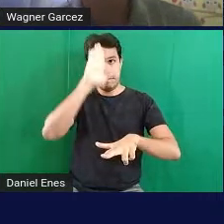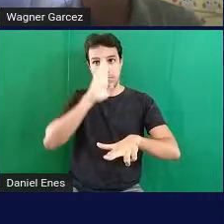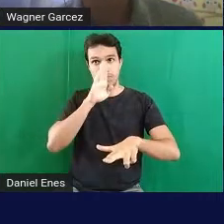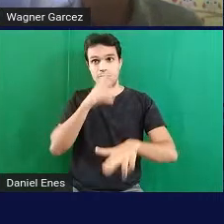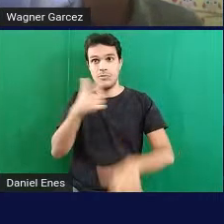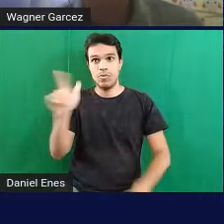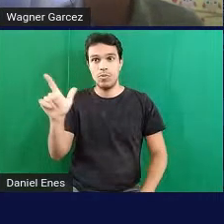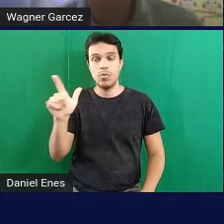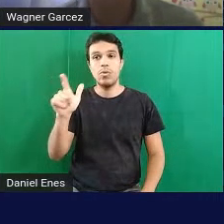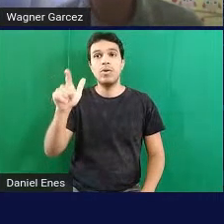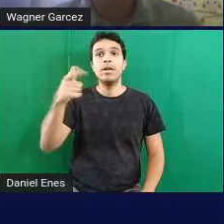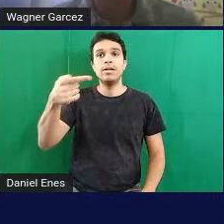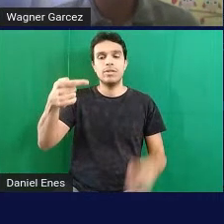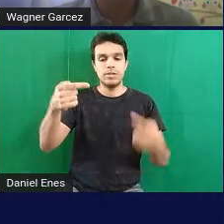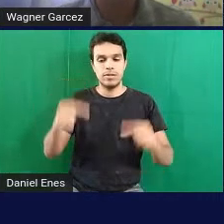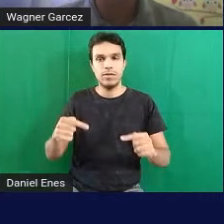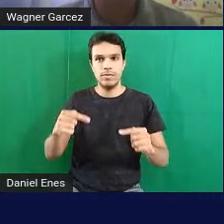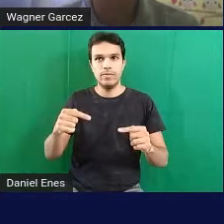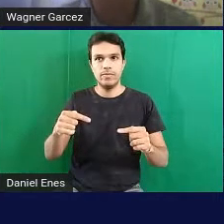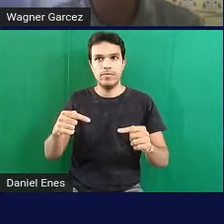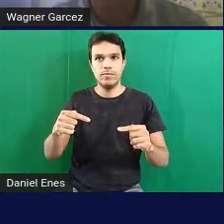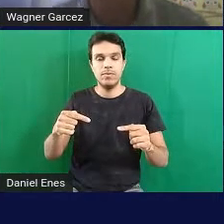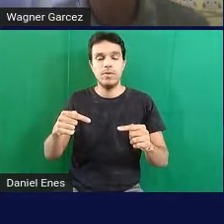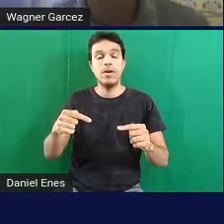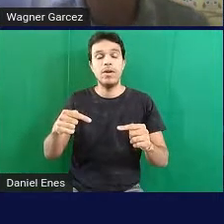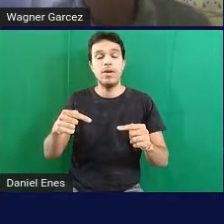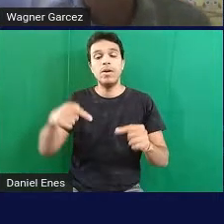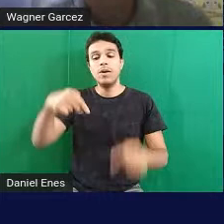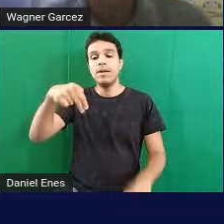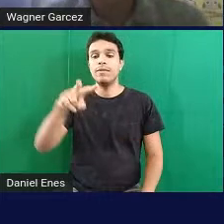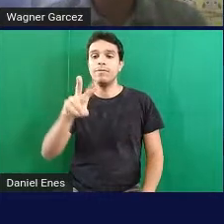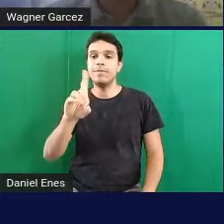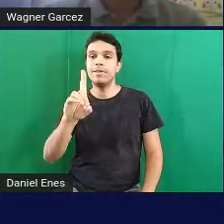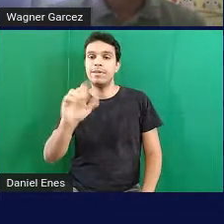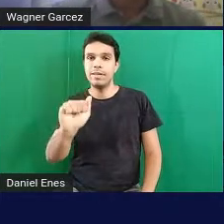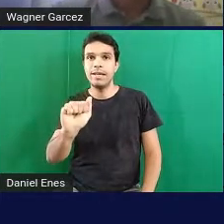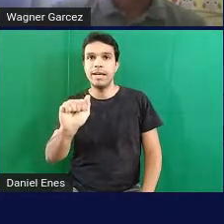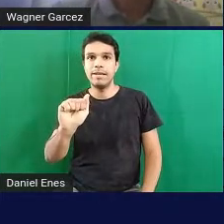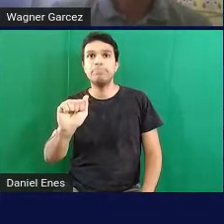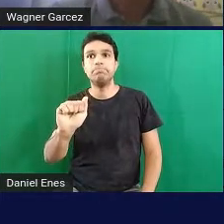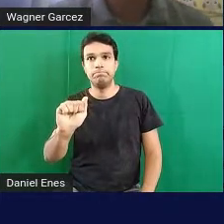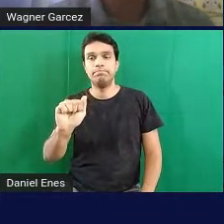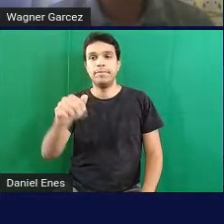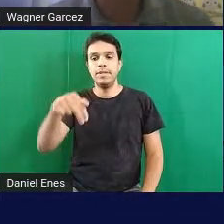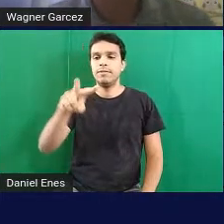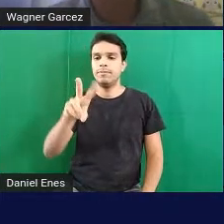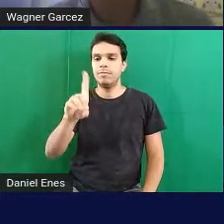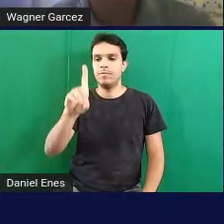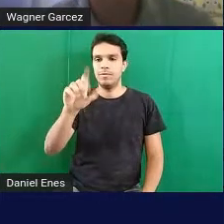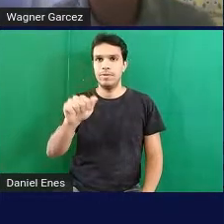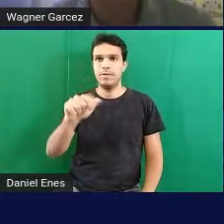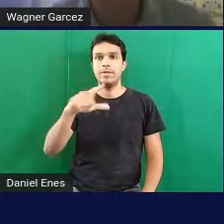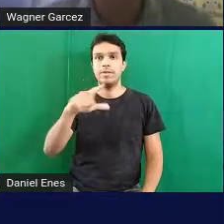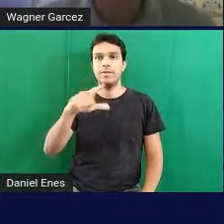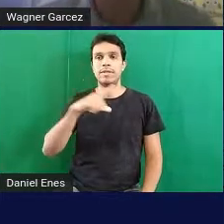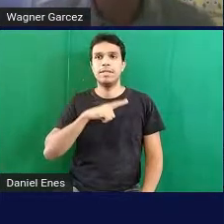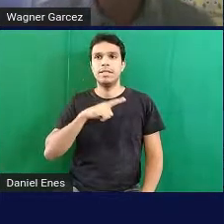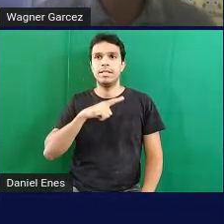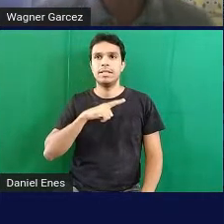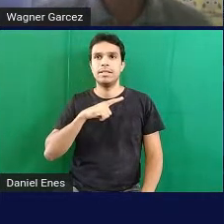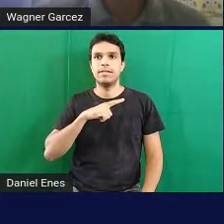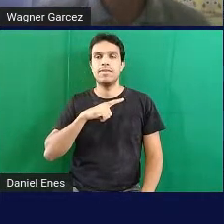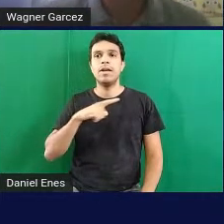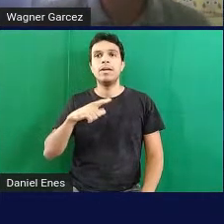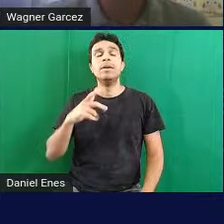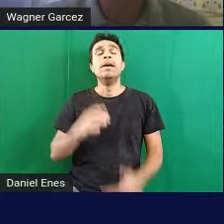que está abaixo ali da marca do Virtual Vision, você tem ali o NVDA, Non Visual Desktop Access, que é